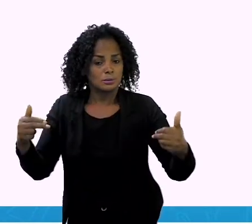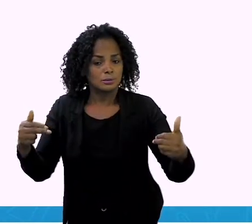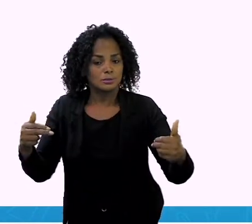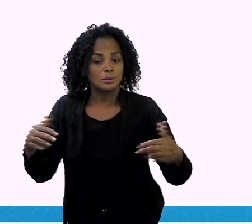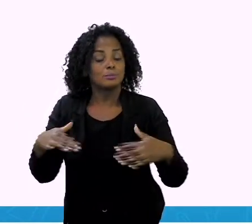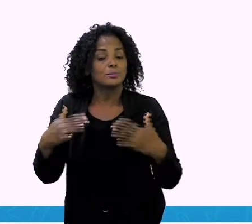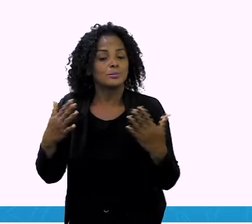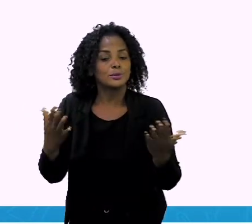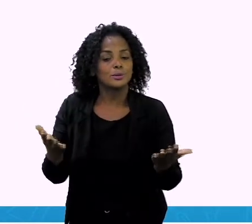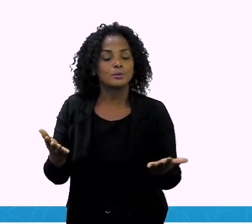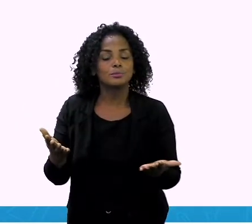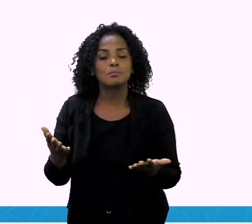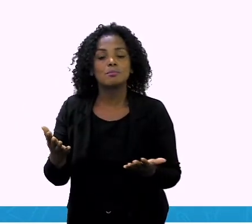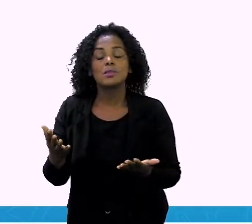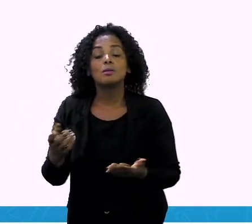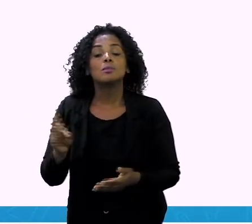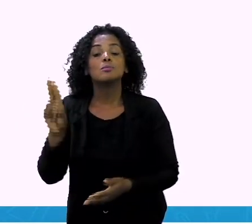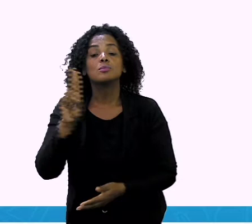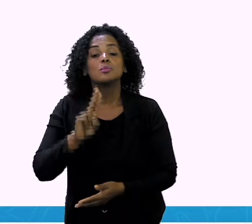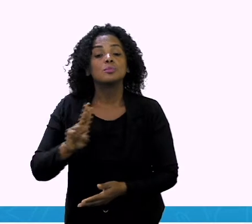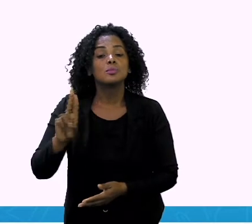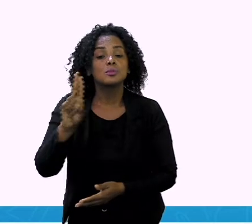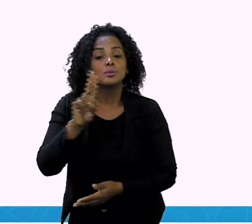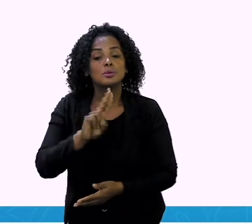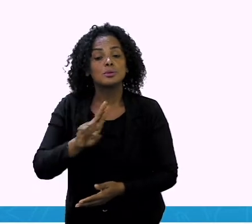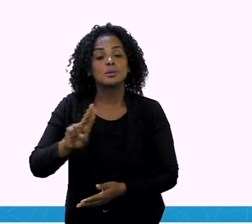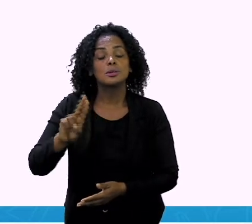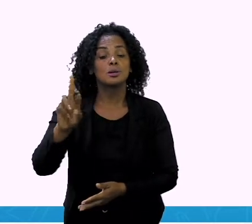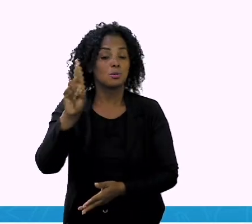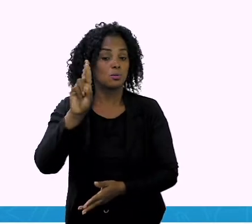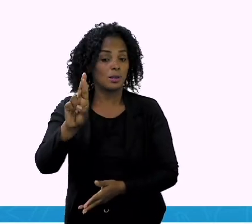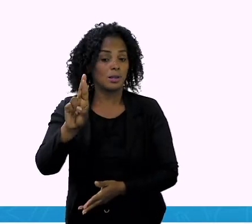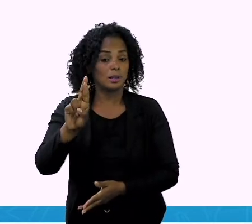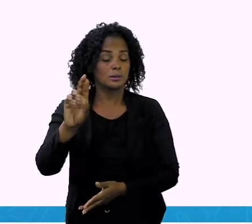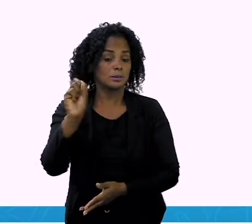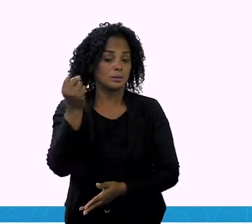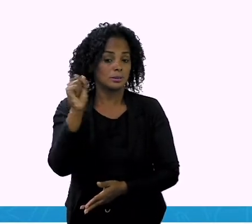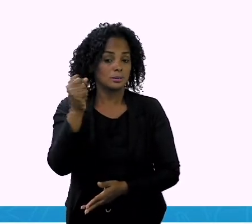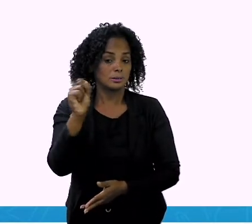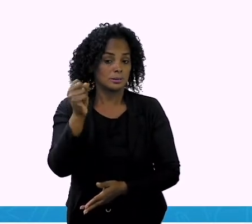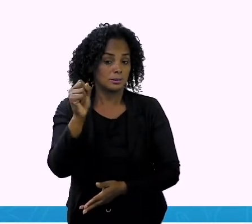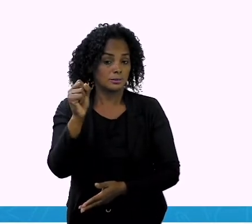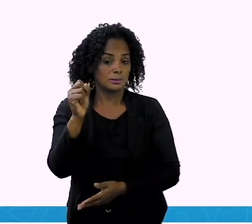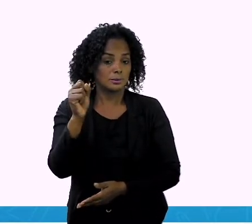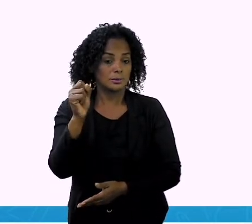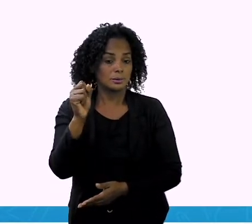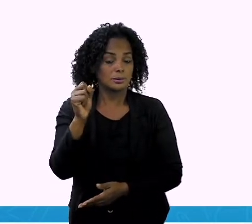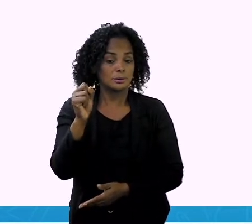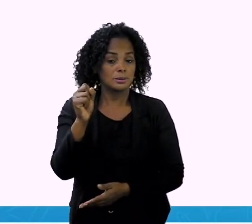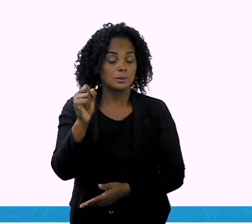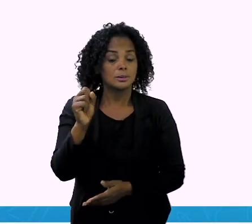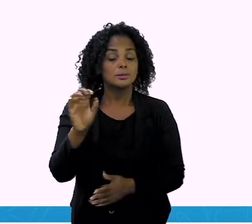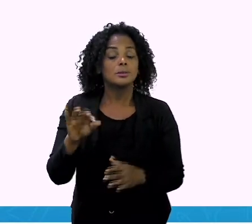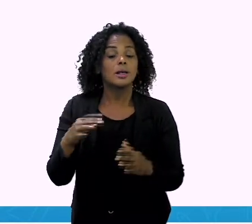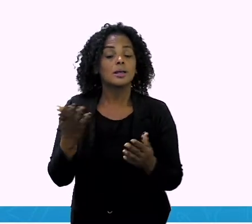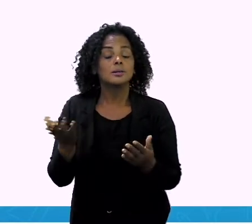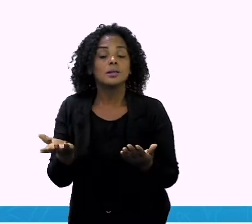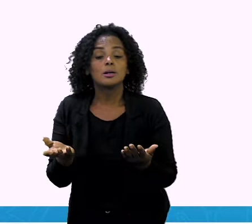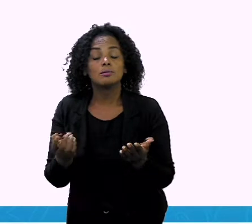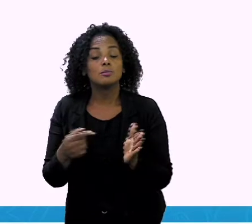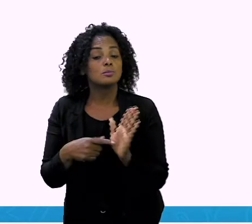então nós vamos usar o quê? O R, o S, cifrão. E aí nós vamos